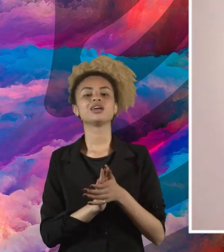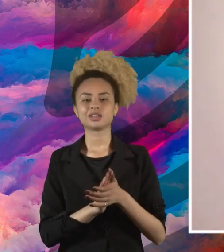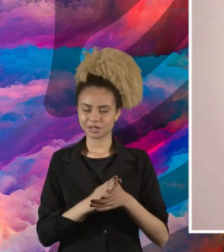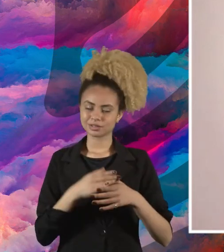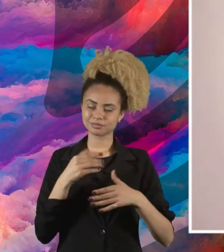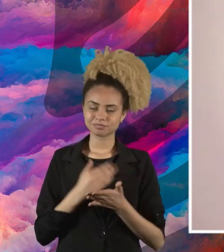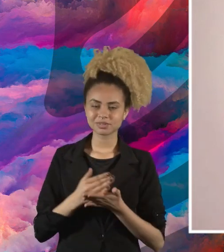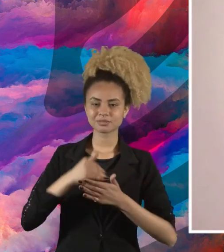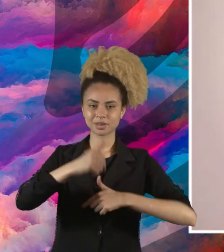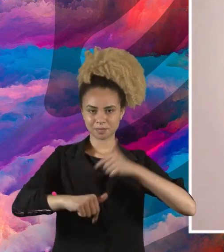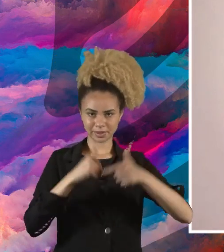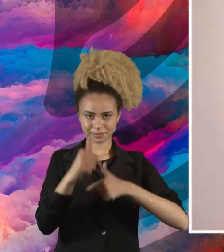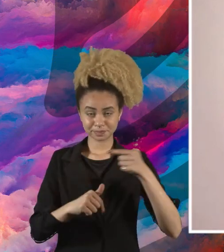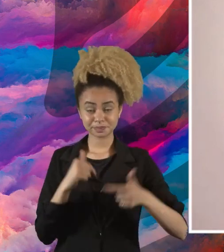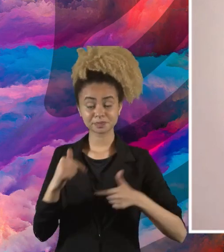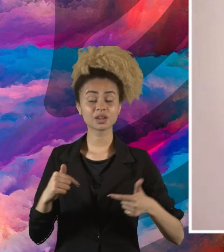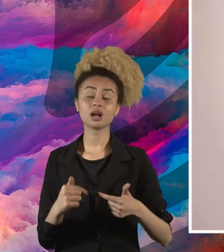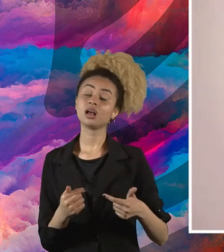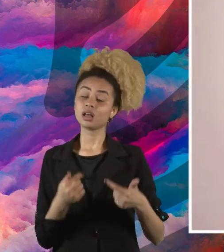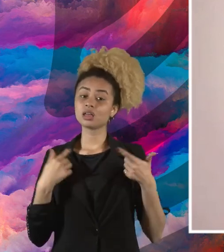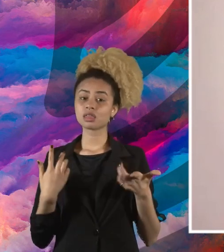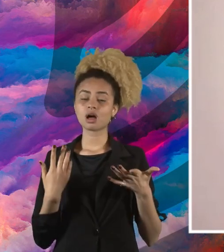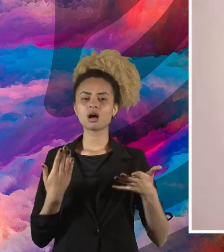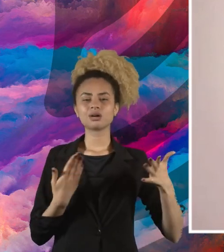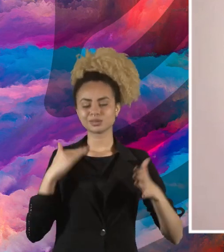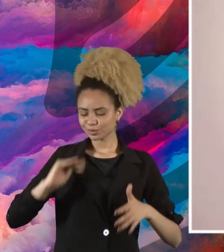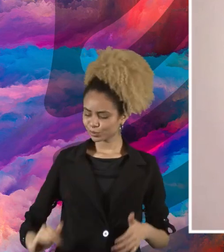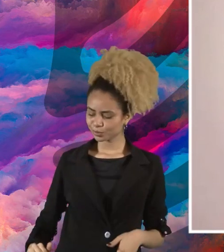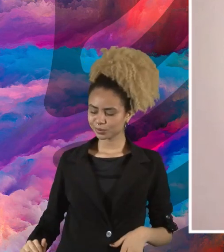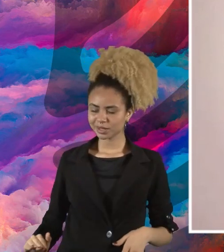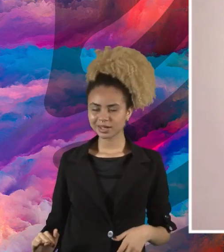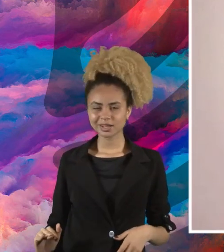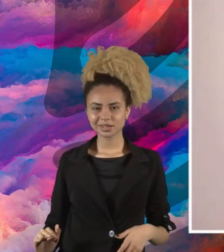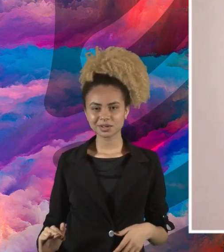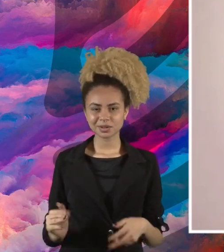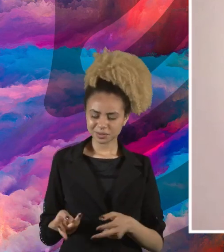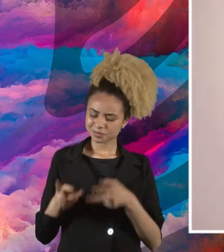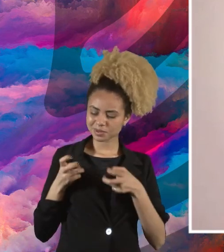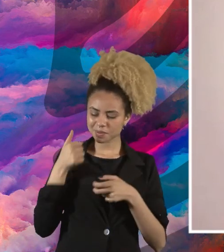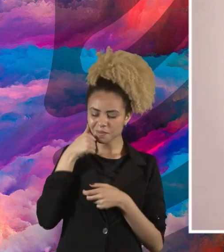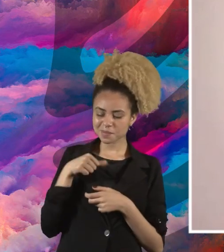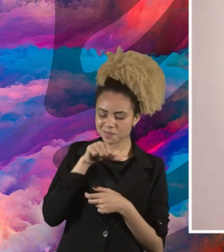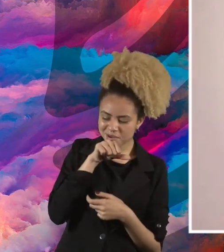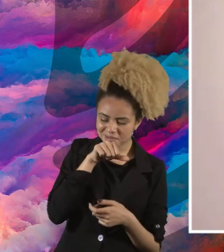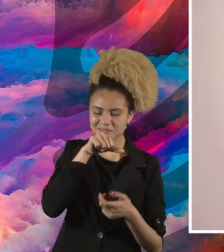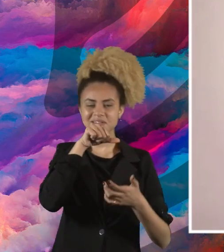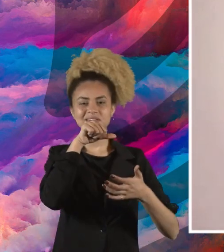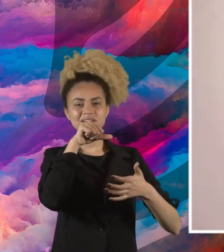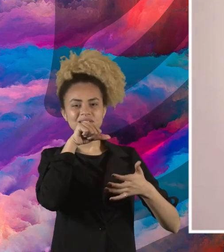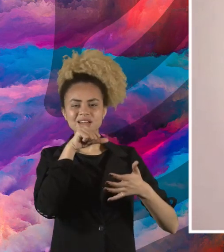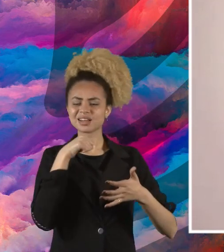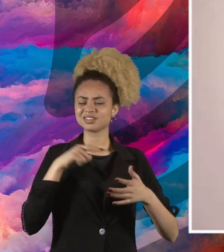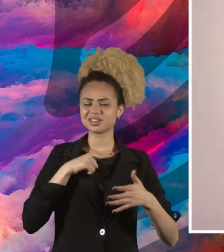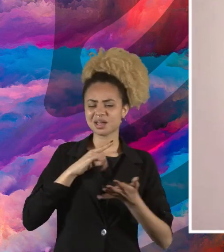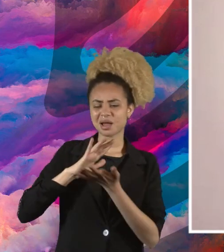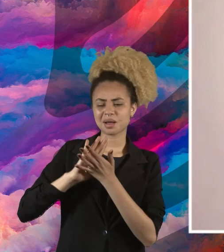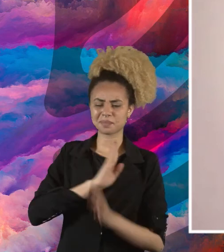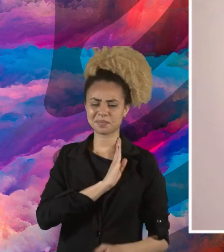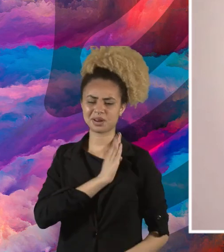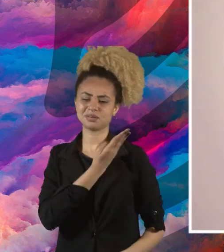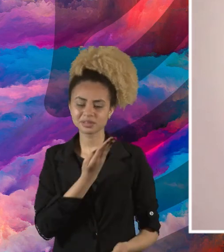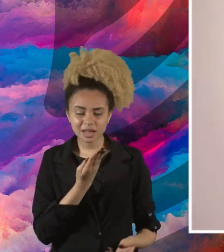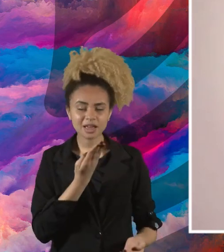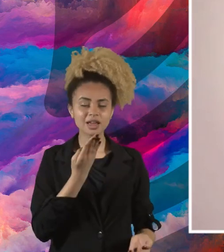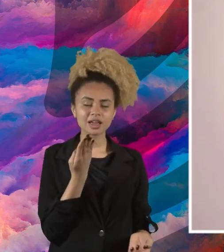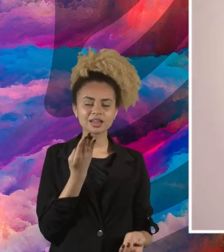empreitada. E assim, desde pequena eu vi a minha mãe passando por preconceito, eu lembro quando ela